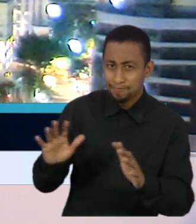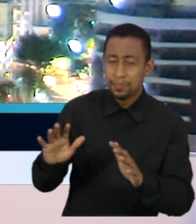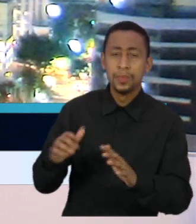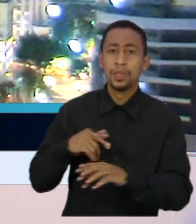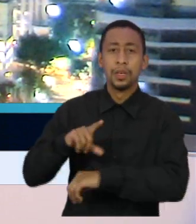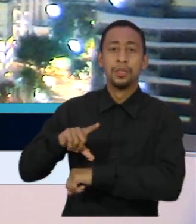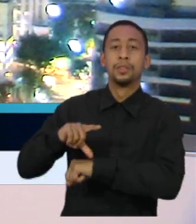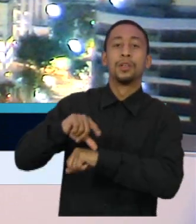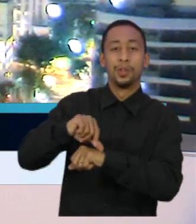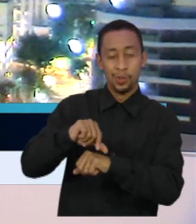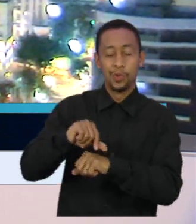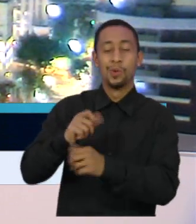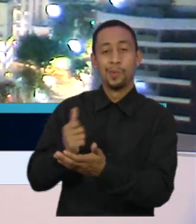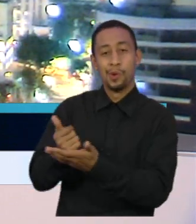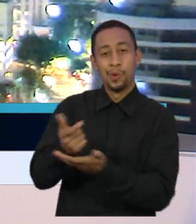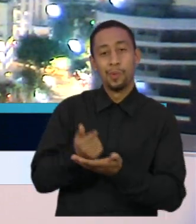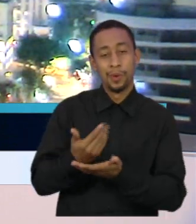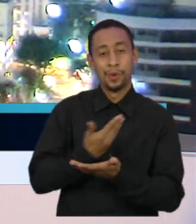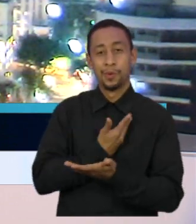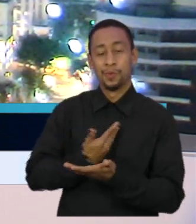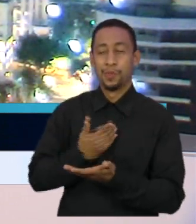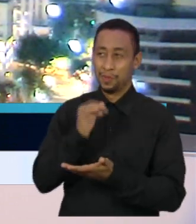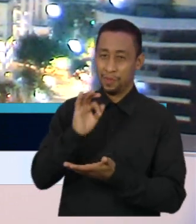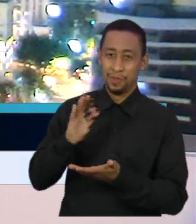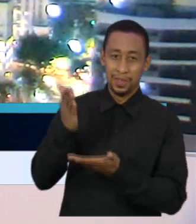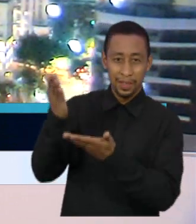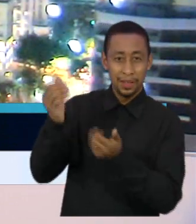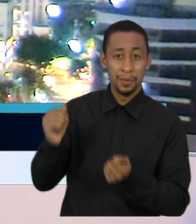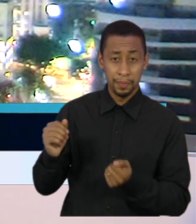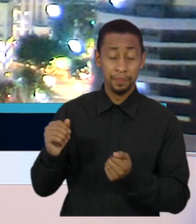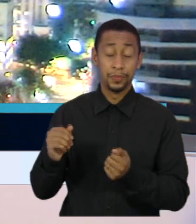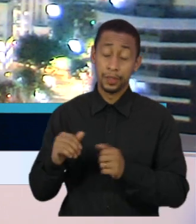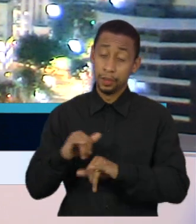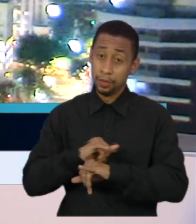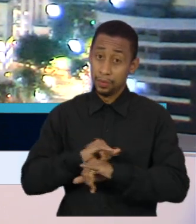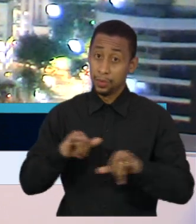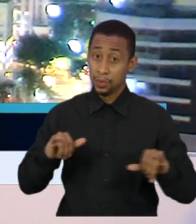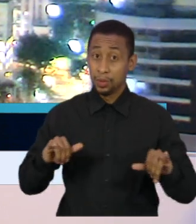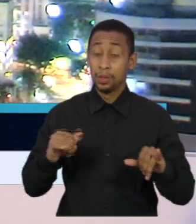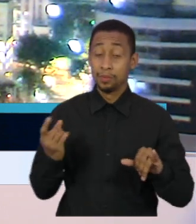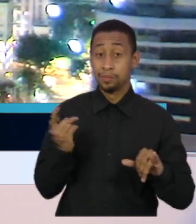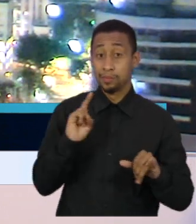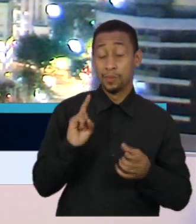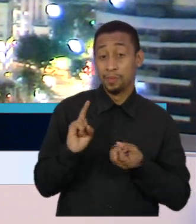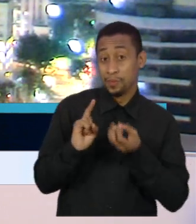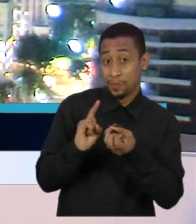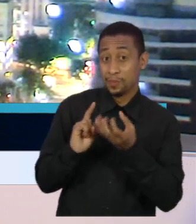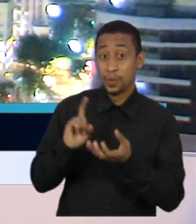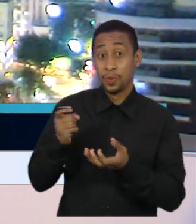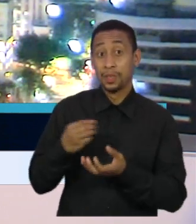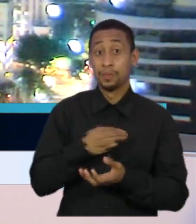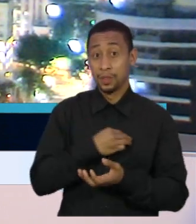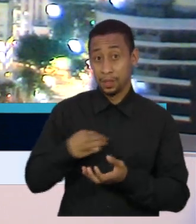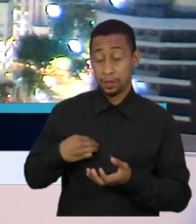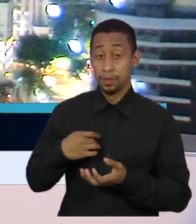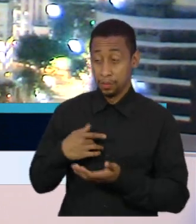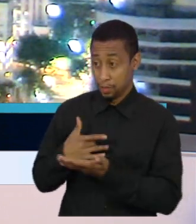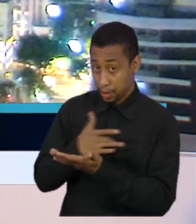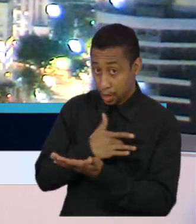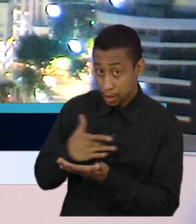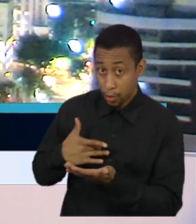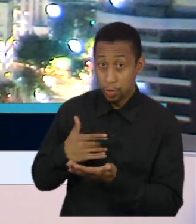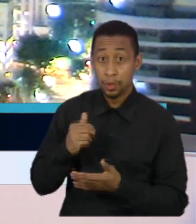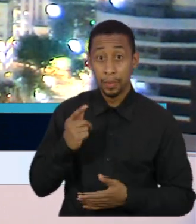negociações da vacina com o governo federal. A afirmação contradiz o depoimento do ex-ministro da Saúde, Eduardo Pazuello, que